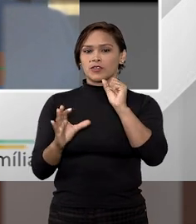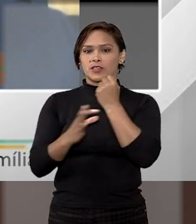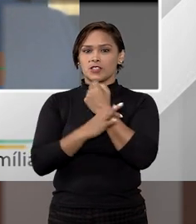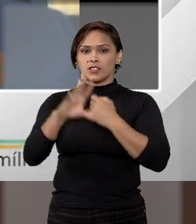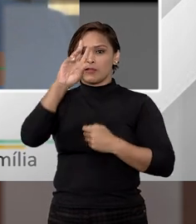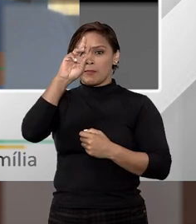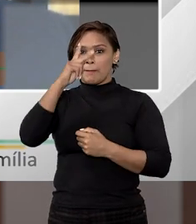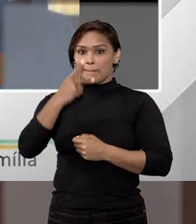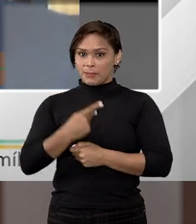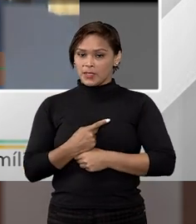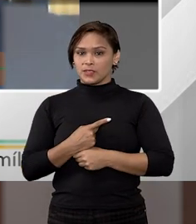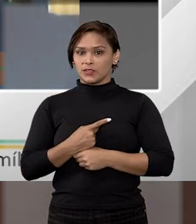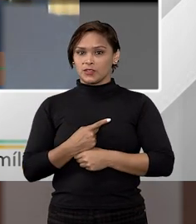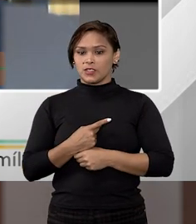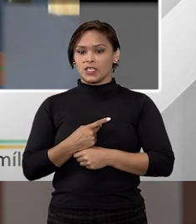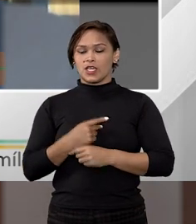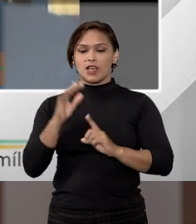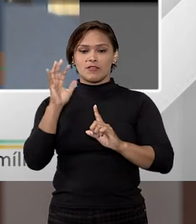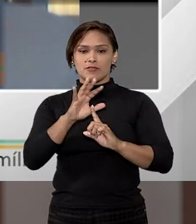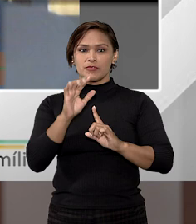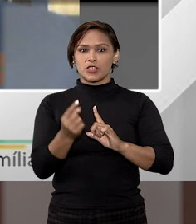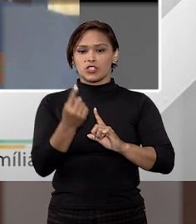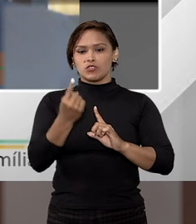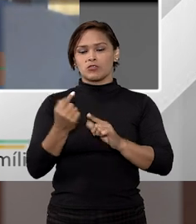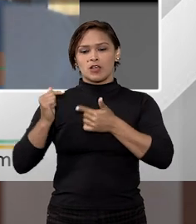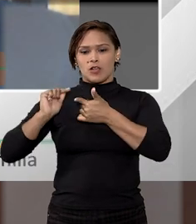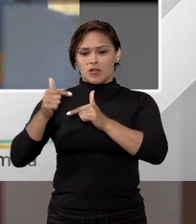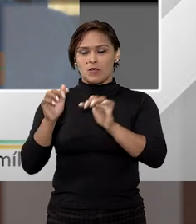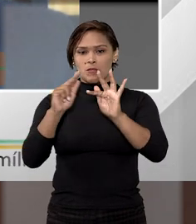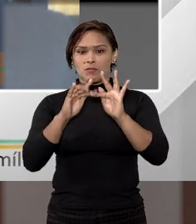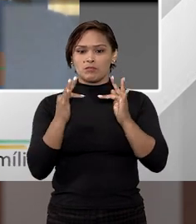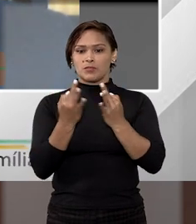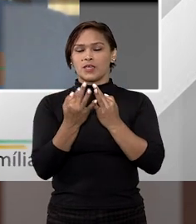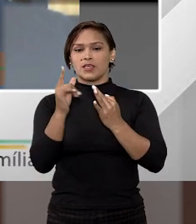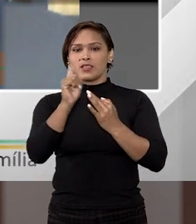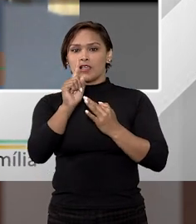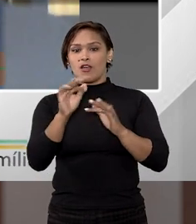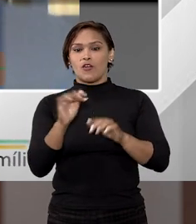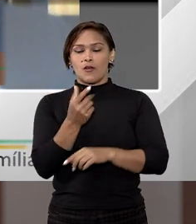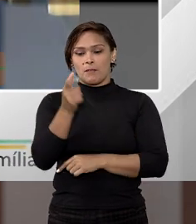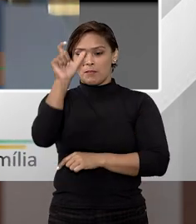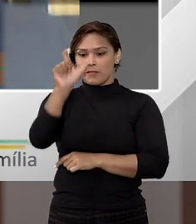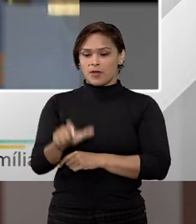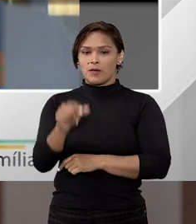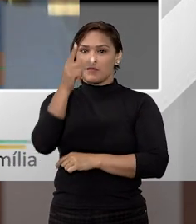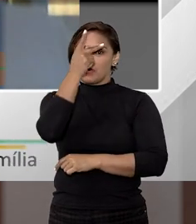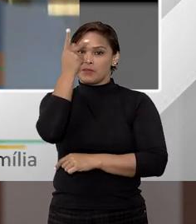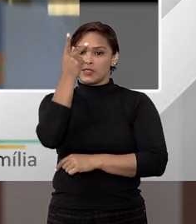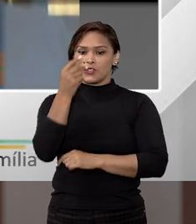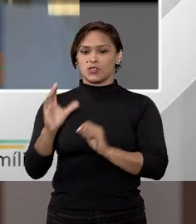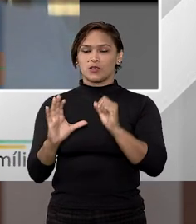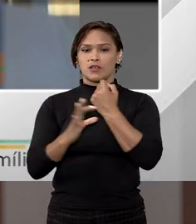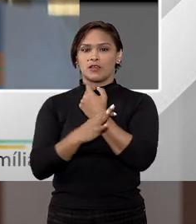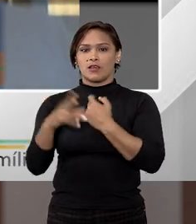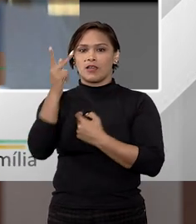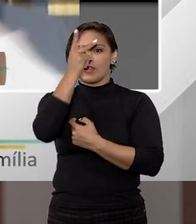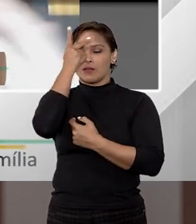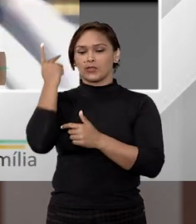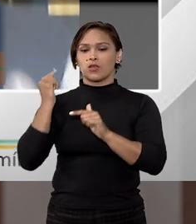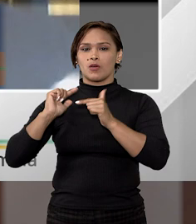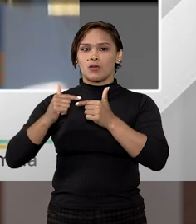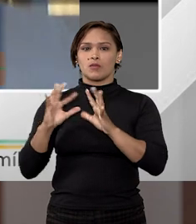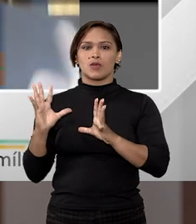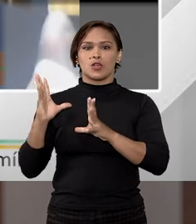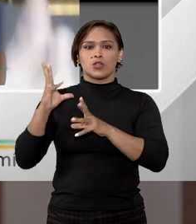garantia pessoal, ou seja, o que ela vai atingir na verdade são os bens da pessoa em geral. Quem garante na fiança é a pessoa com o seu